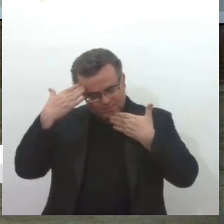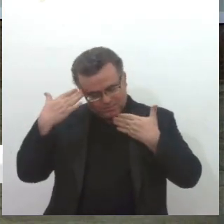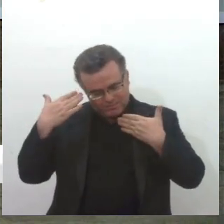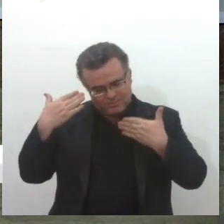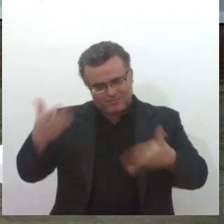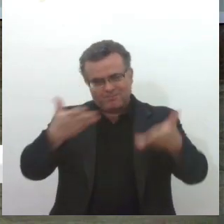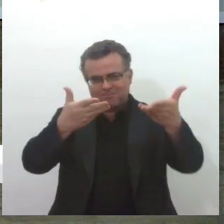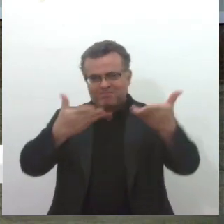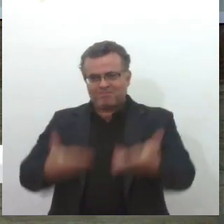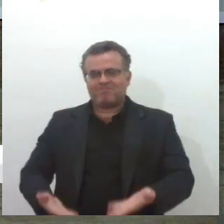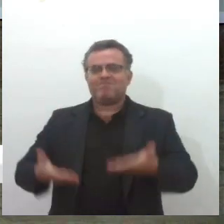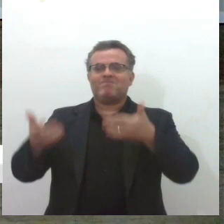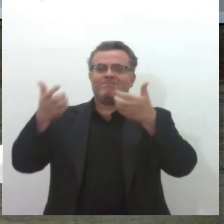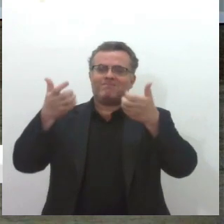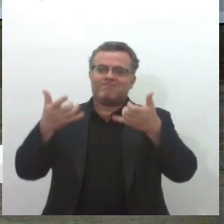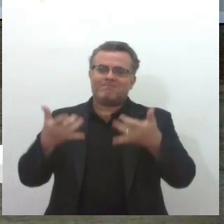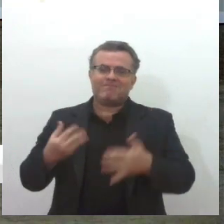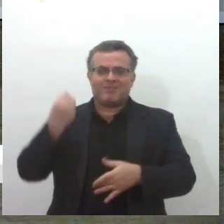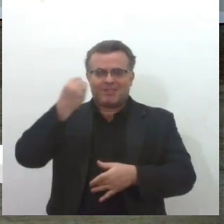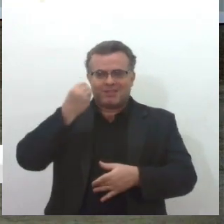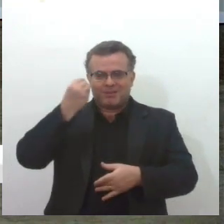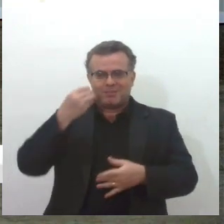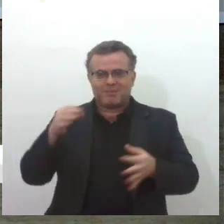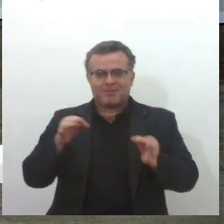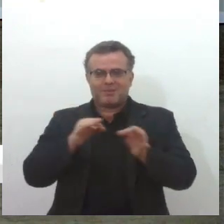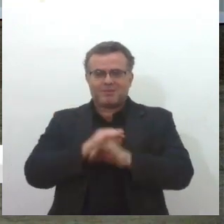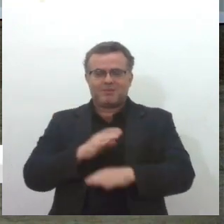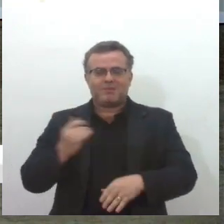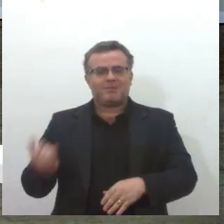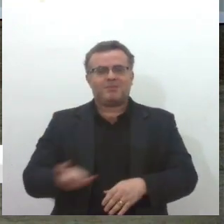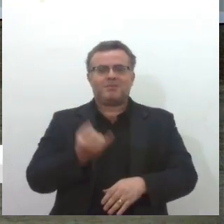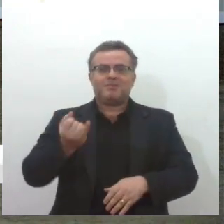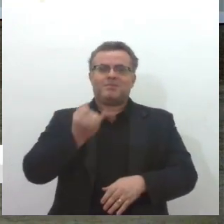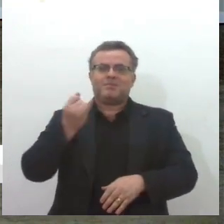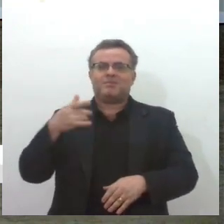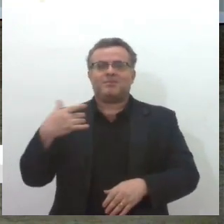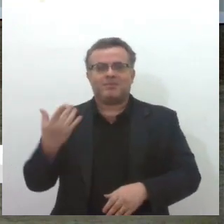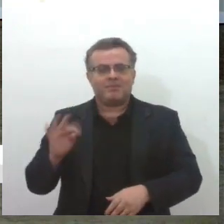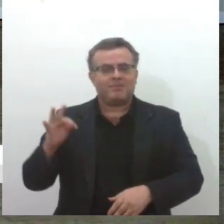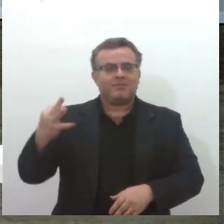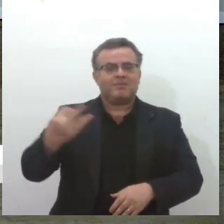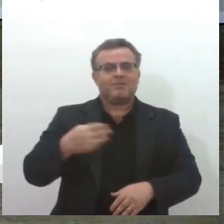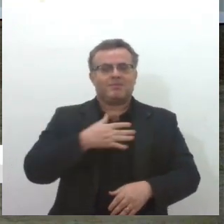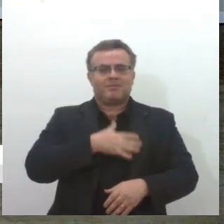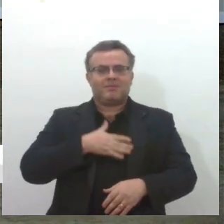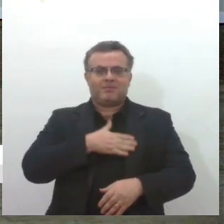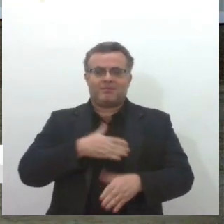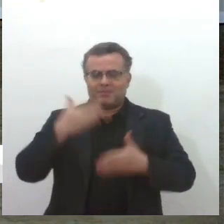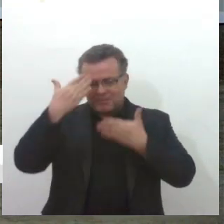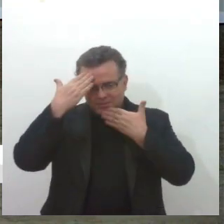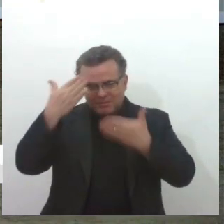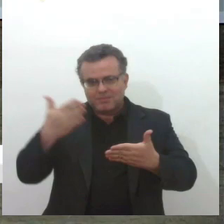vindo aqui compartilhar as experiências de vocês, acho que foi muito importante e que todo mundo aqui gostou também. Obrigada.